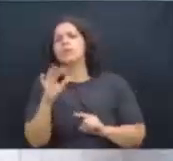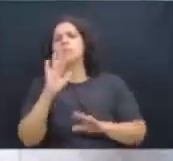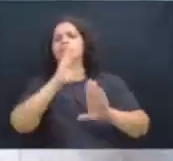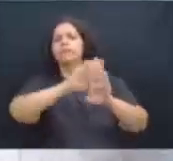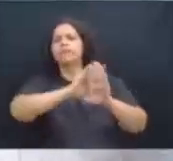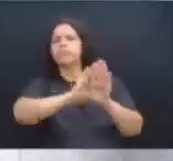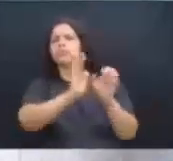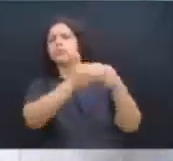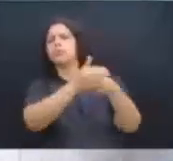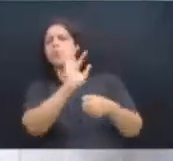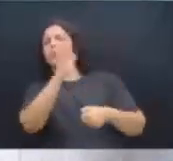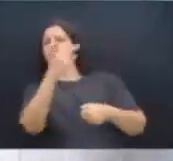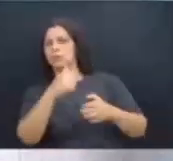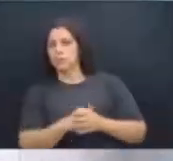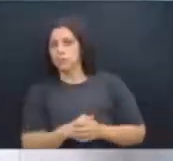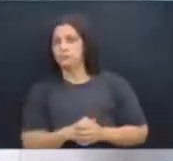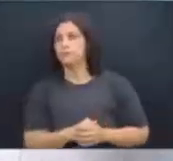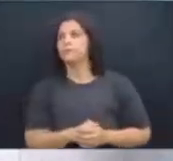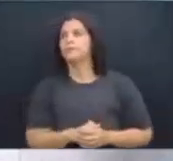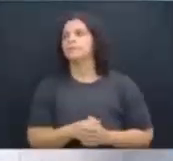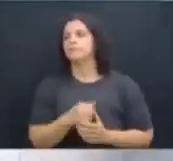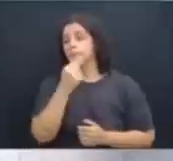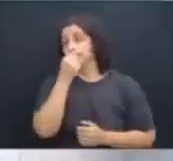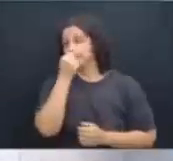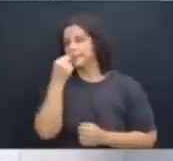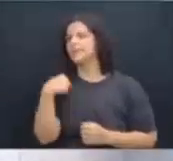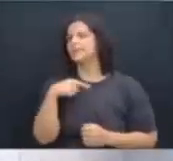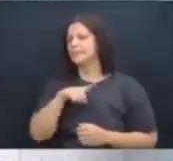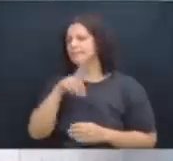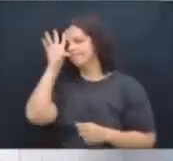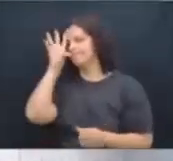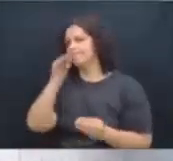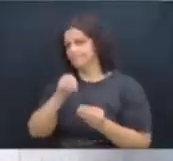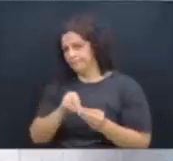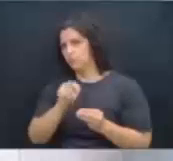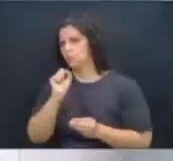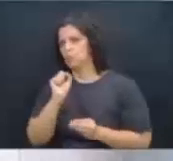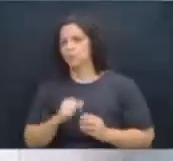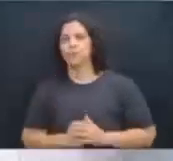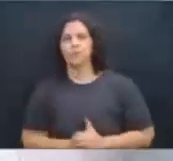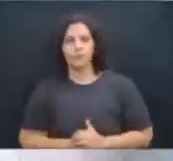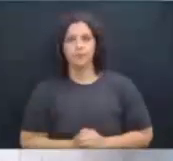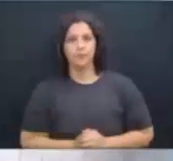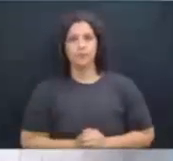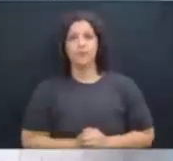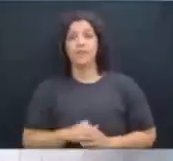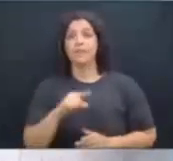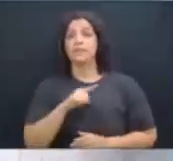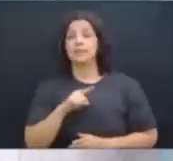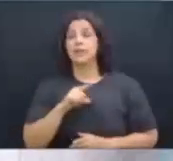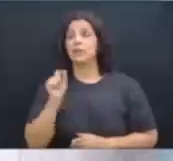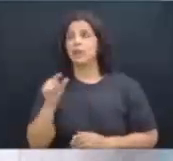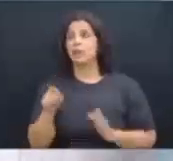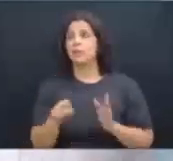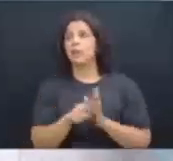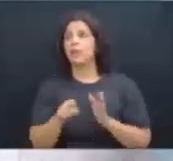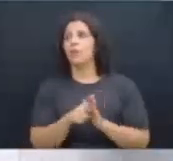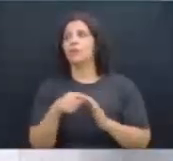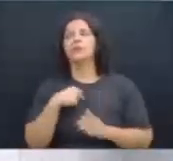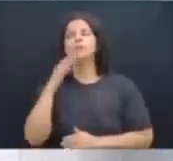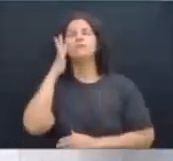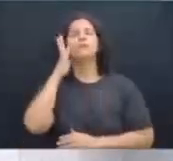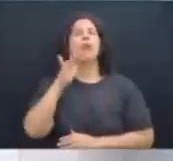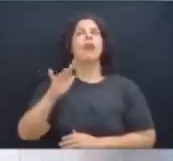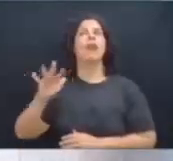atrás de tudo isso. E cheguei a uma simples conclusão. É um caso de desvaneio